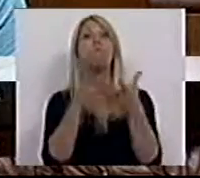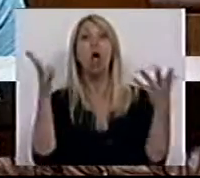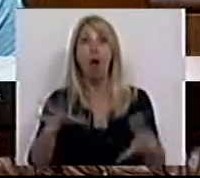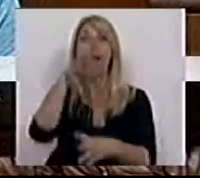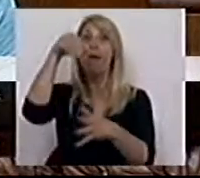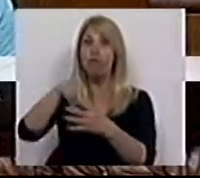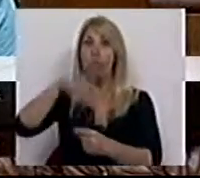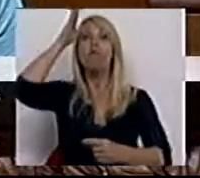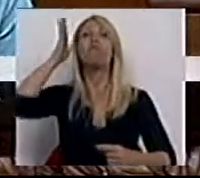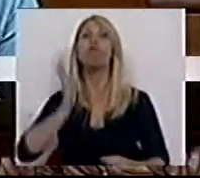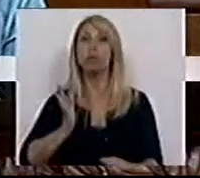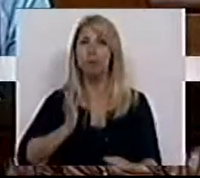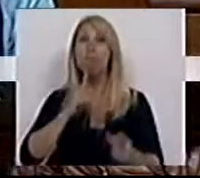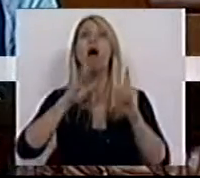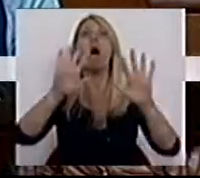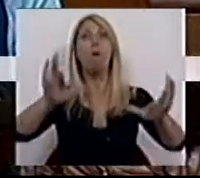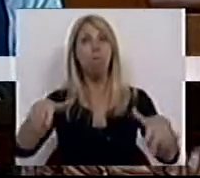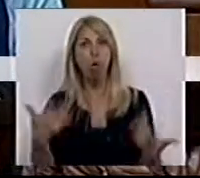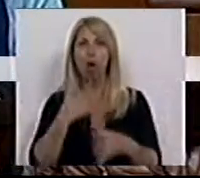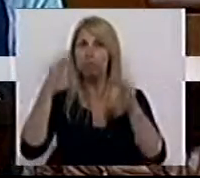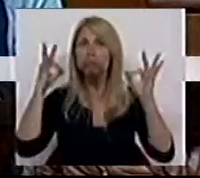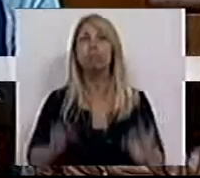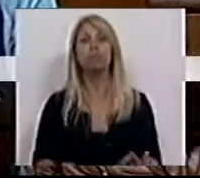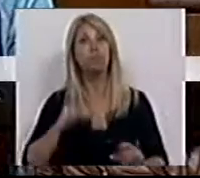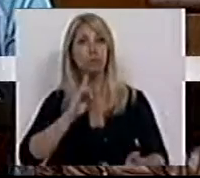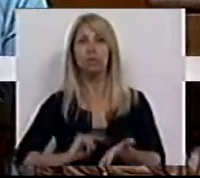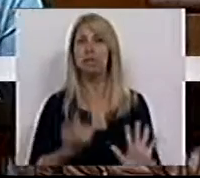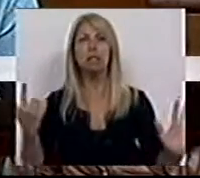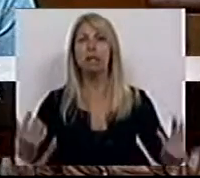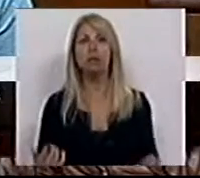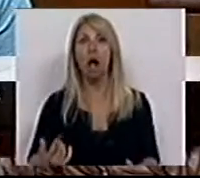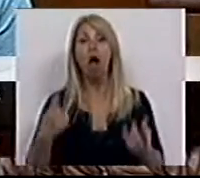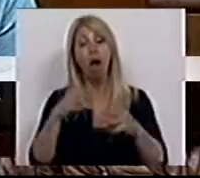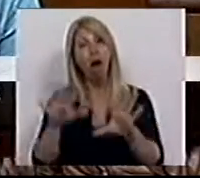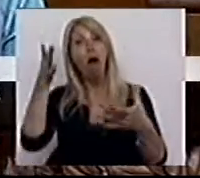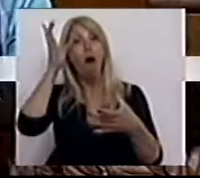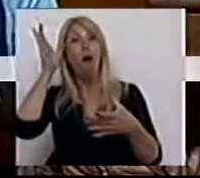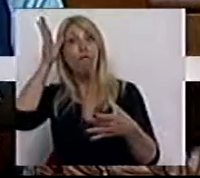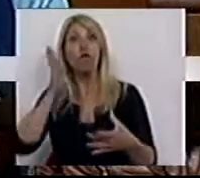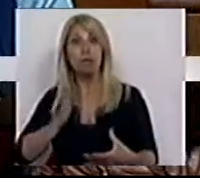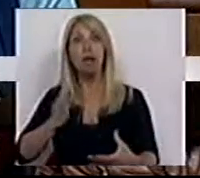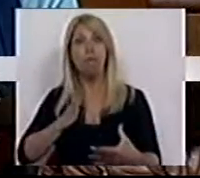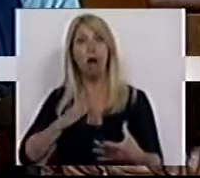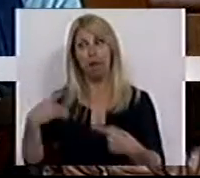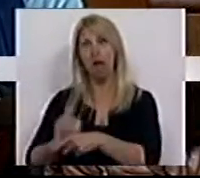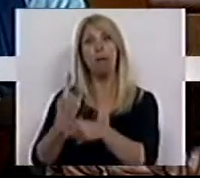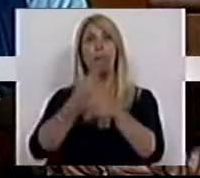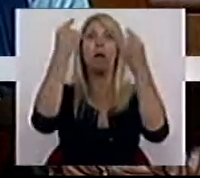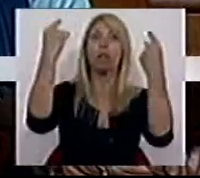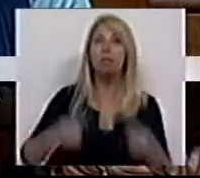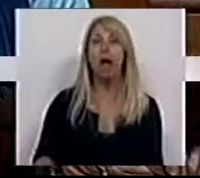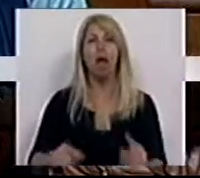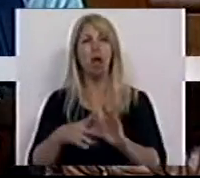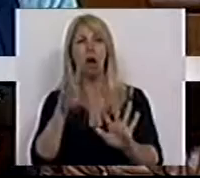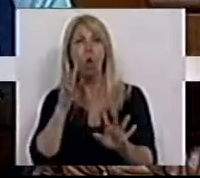pode ser decisivo. Temos umas Forças Armadas equipadas e orientadas para uma ameaça externa